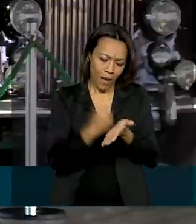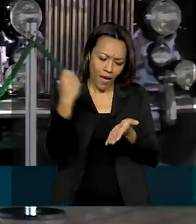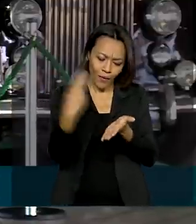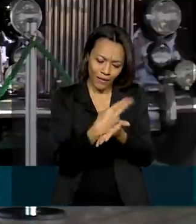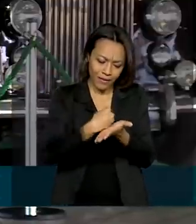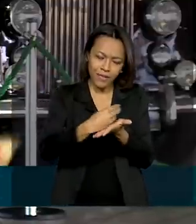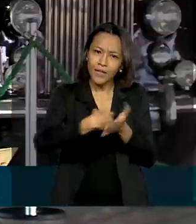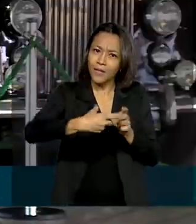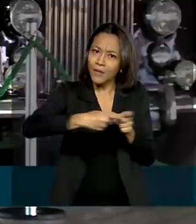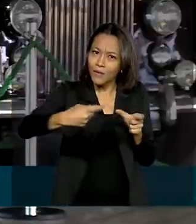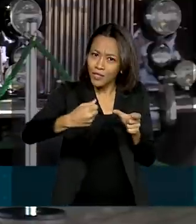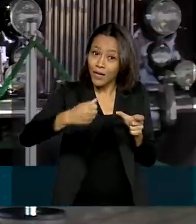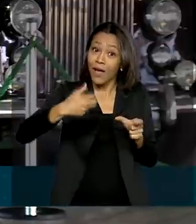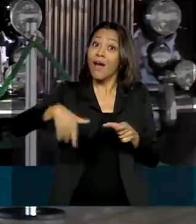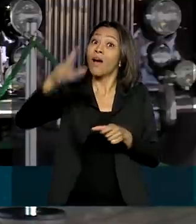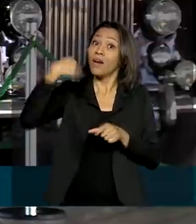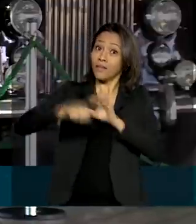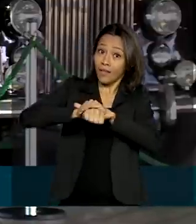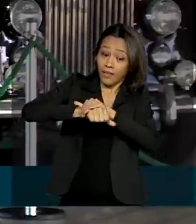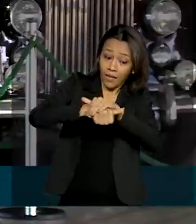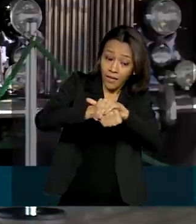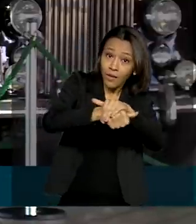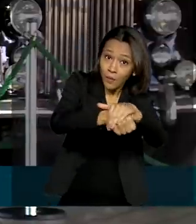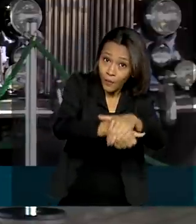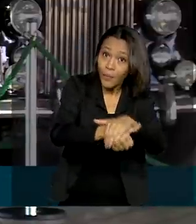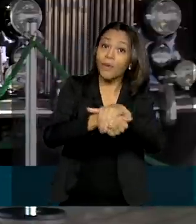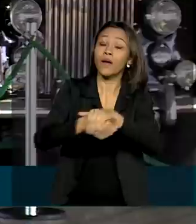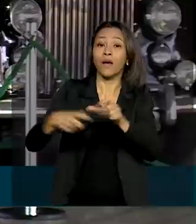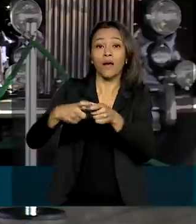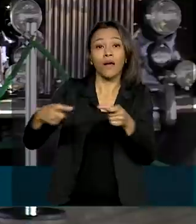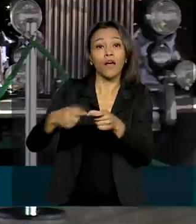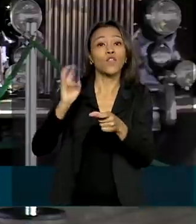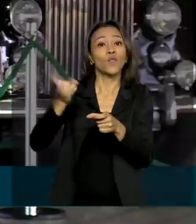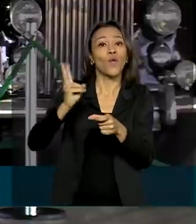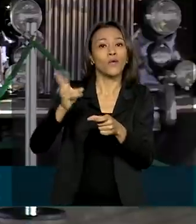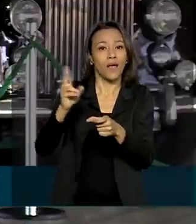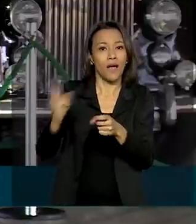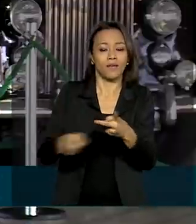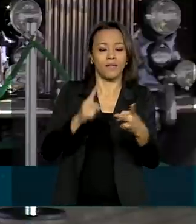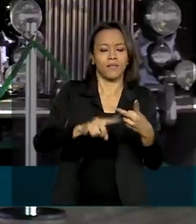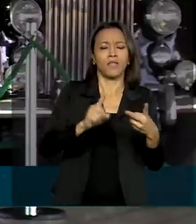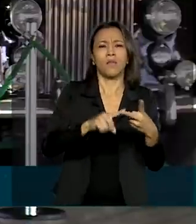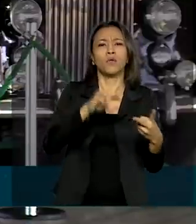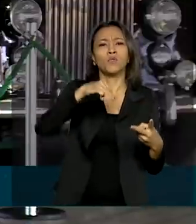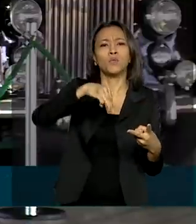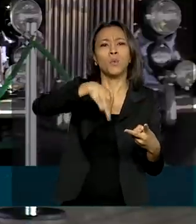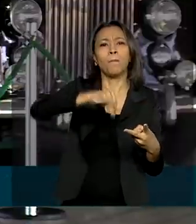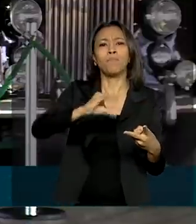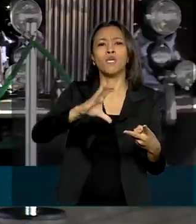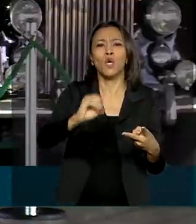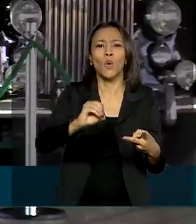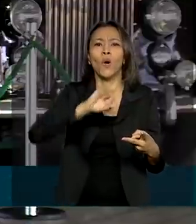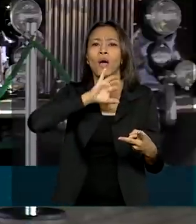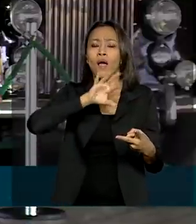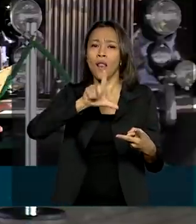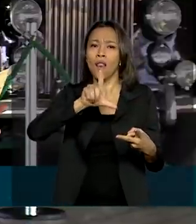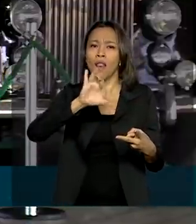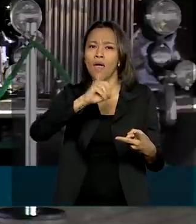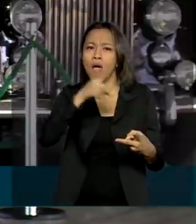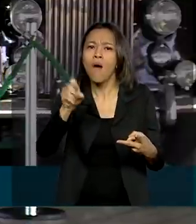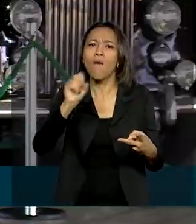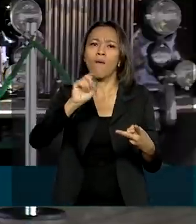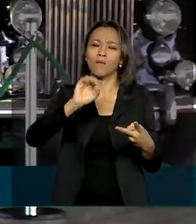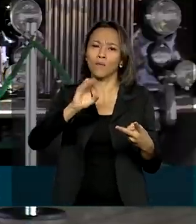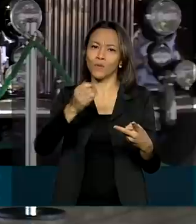lugar ficou a tartaruga marinha, que está na nota de 2 reais. Em segundo, o mico leão dourado, que estampa a cédula de 20. E